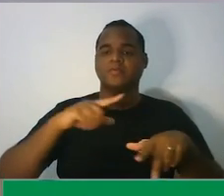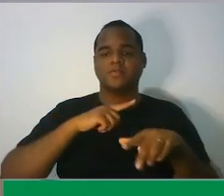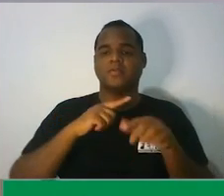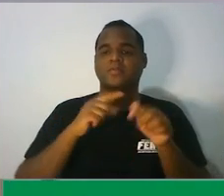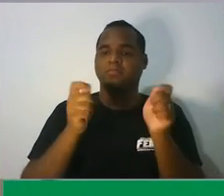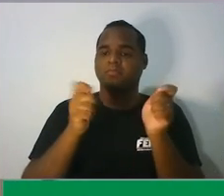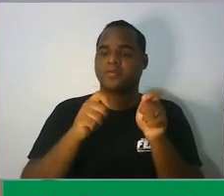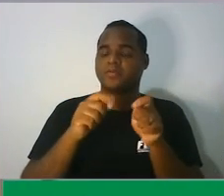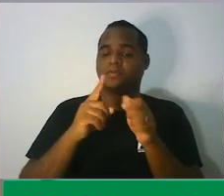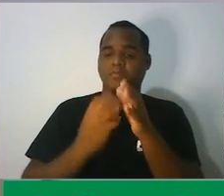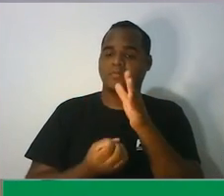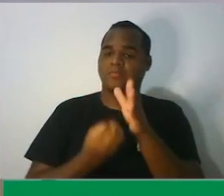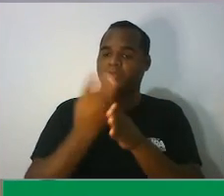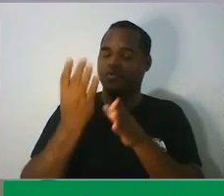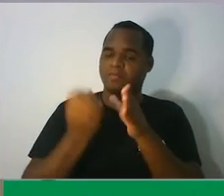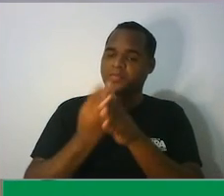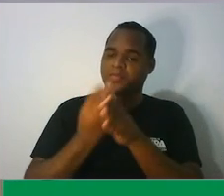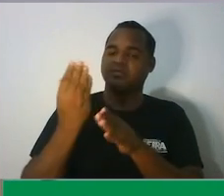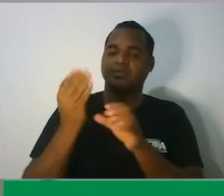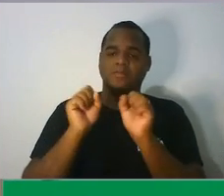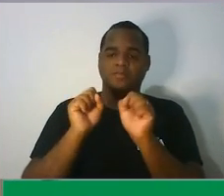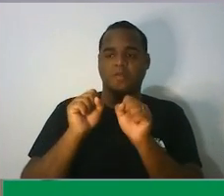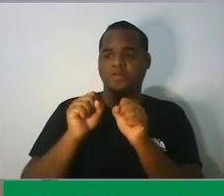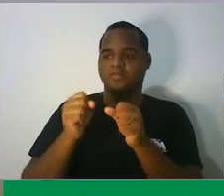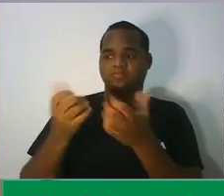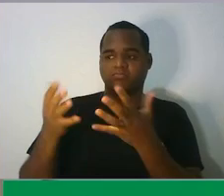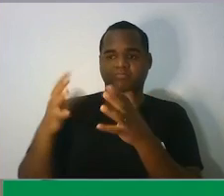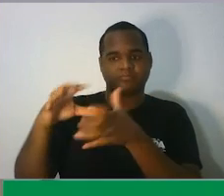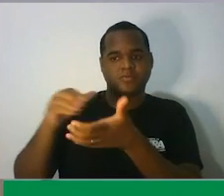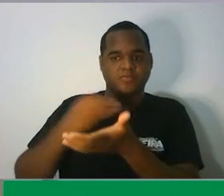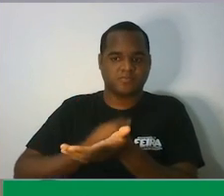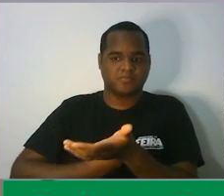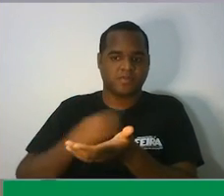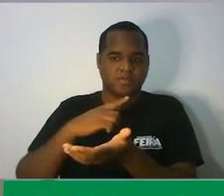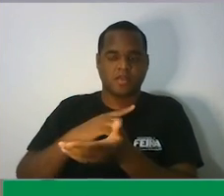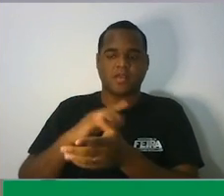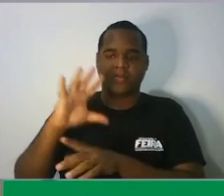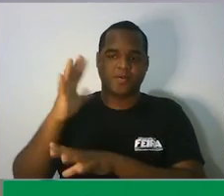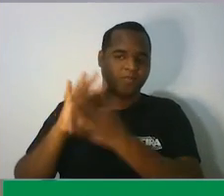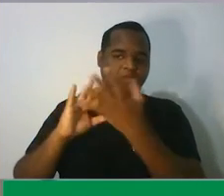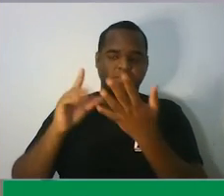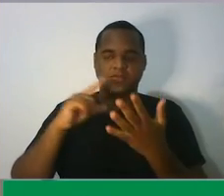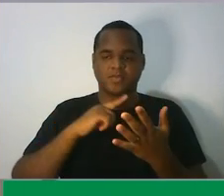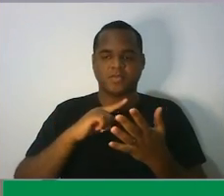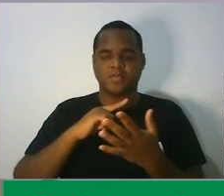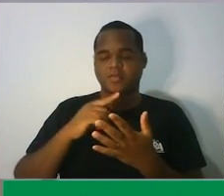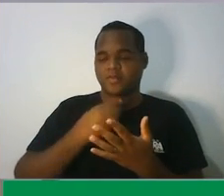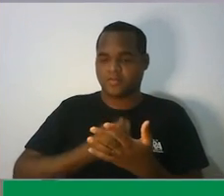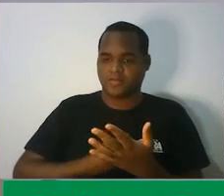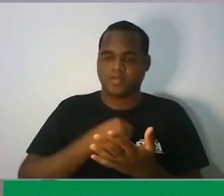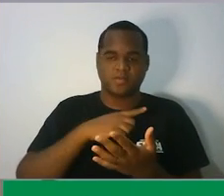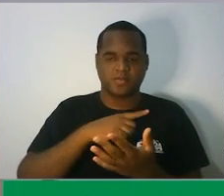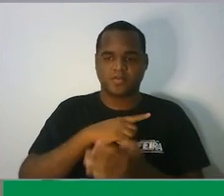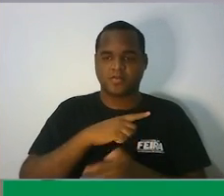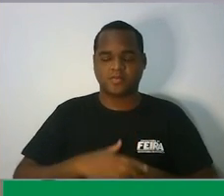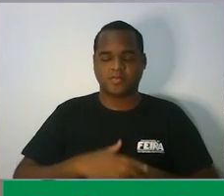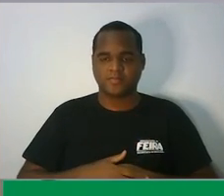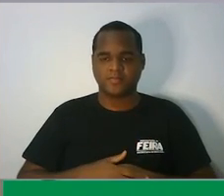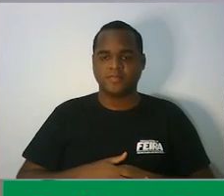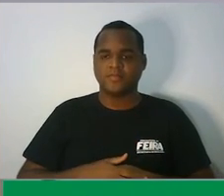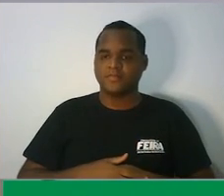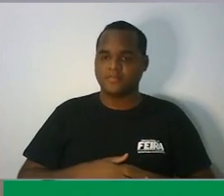possam aparecer no mundo real né? situações que possam aparecer em nossas vidas e que essas